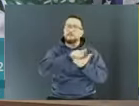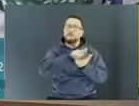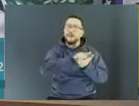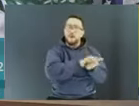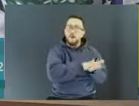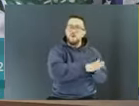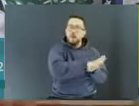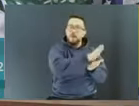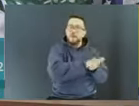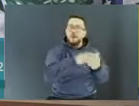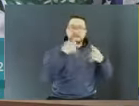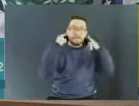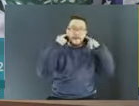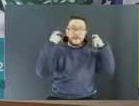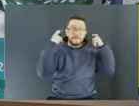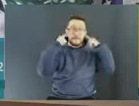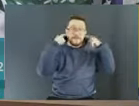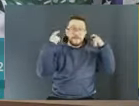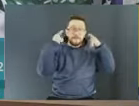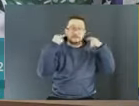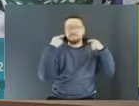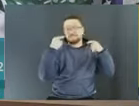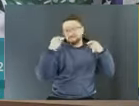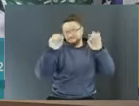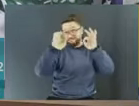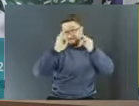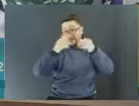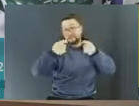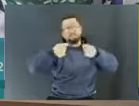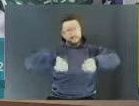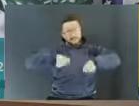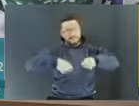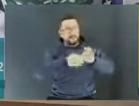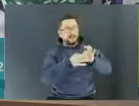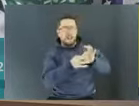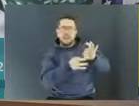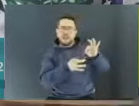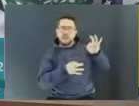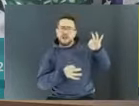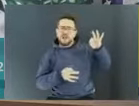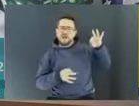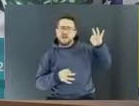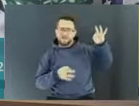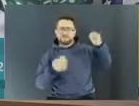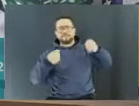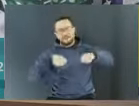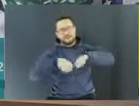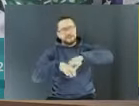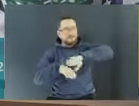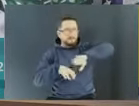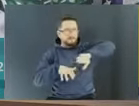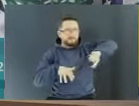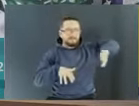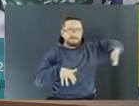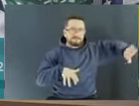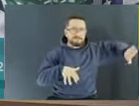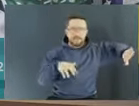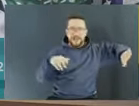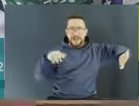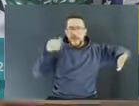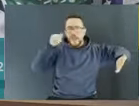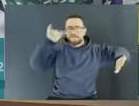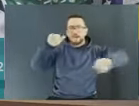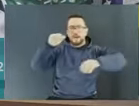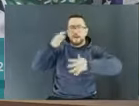consequentemente, elas tinham que ficar realmente deslocadas de regiões centrais da cidade. Hoje você pega uma gráfica que